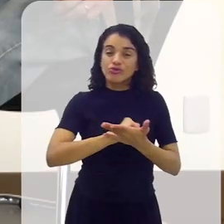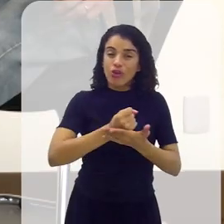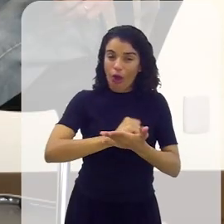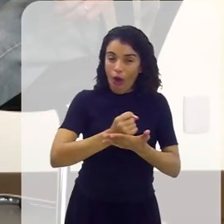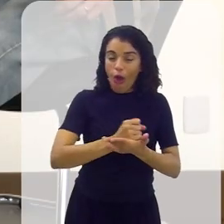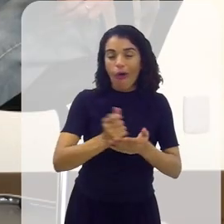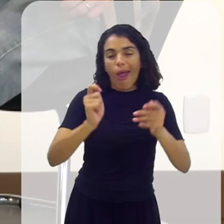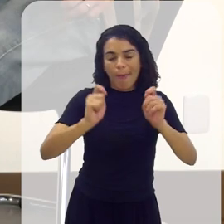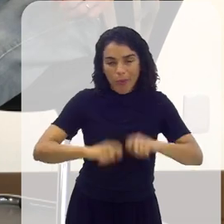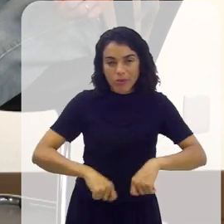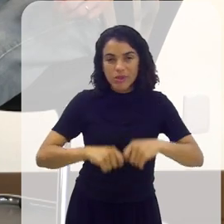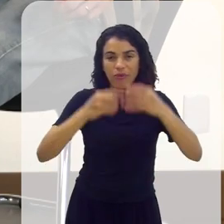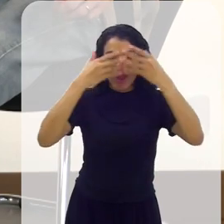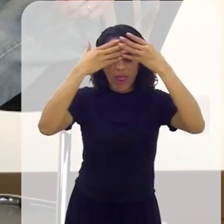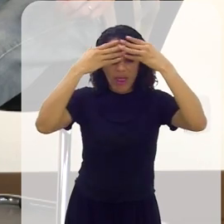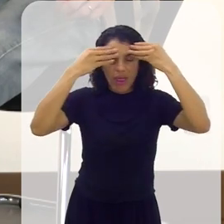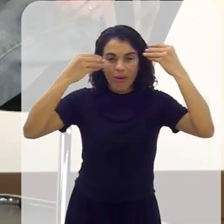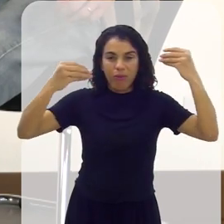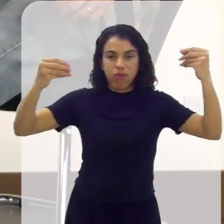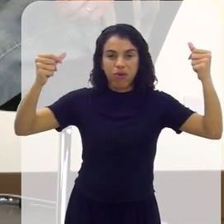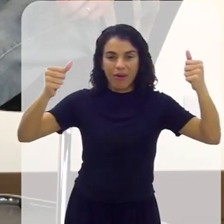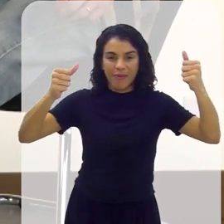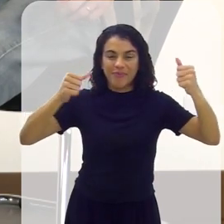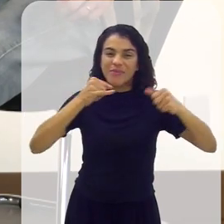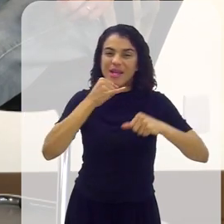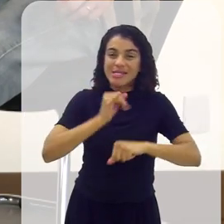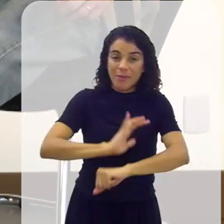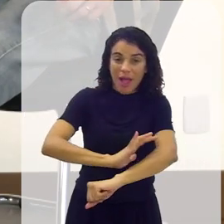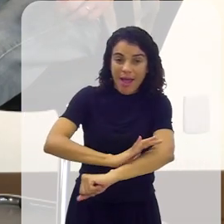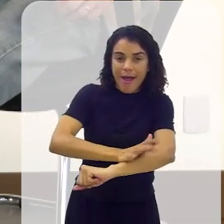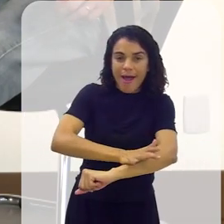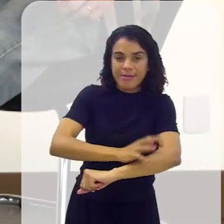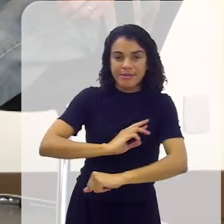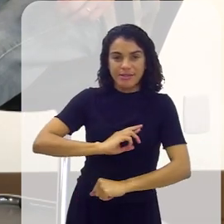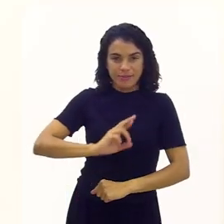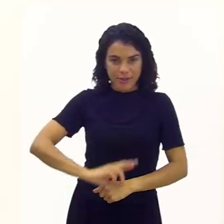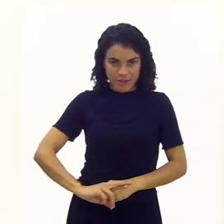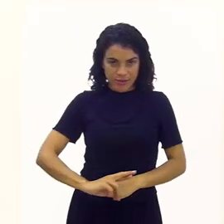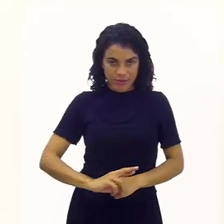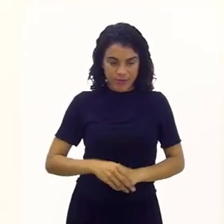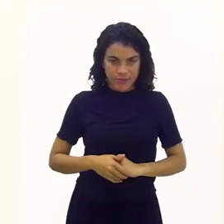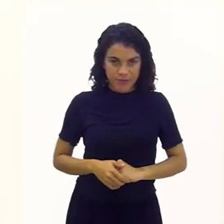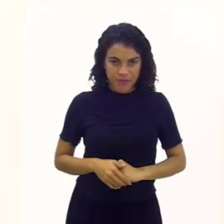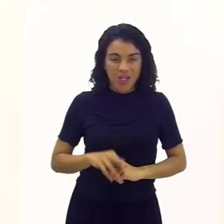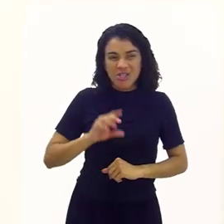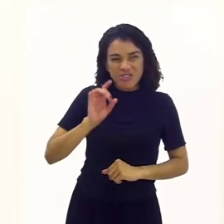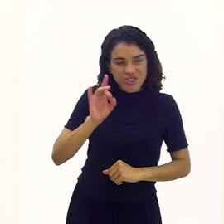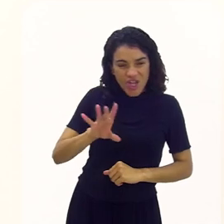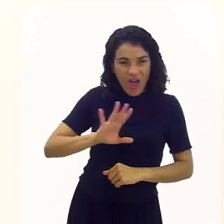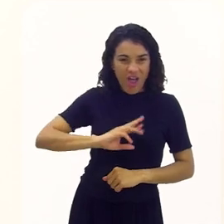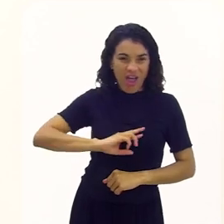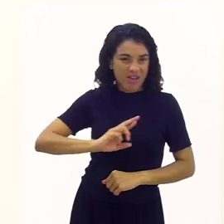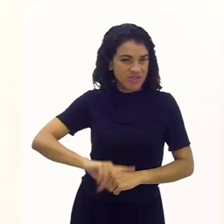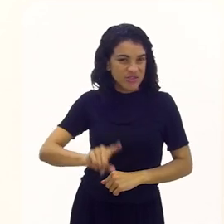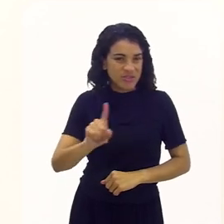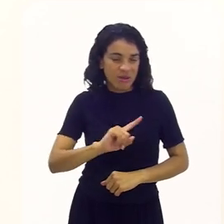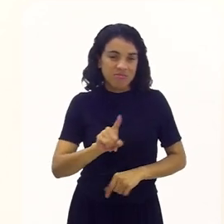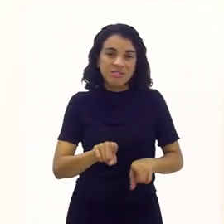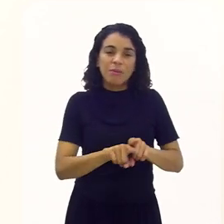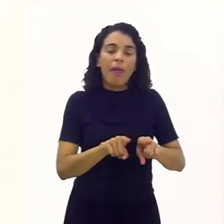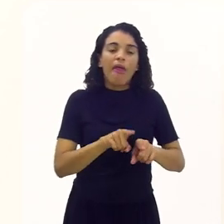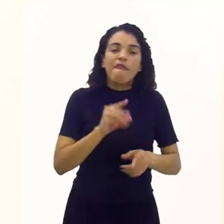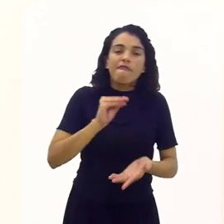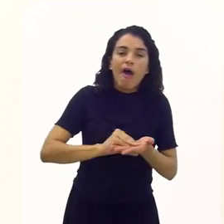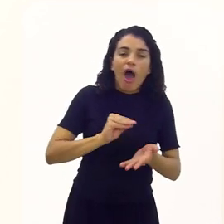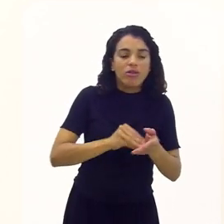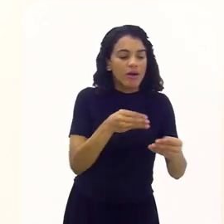intolerância ou qualquer tipo de racismo religioso. Não só religioso. Qualquer racismo